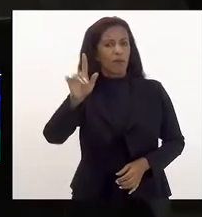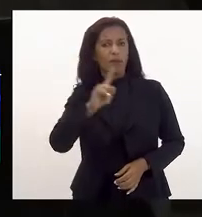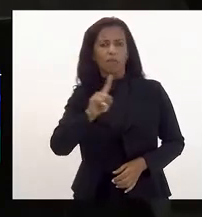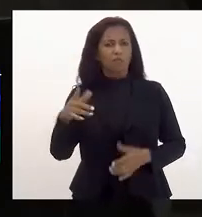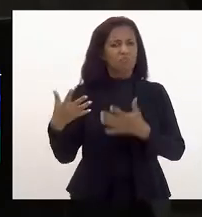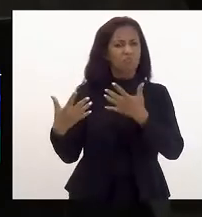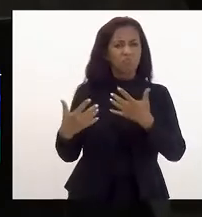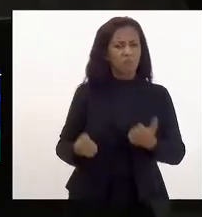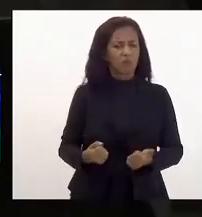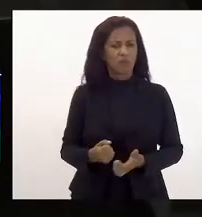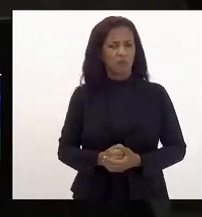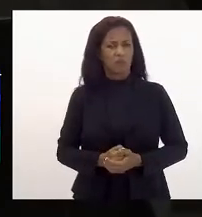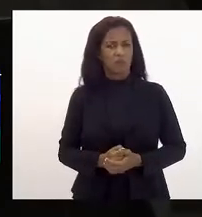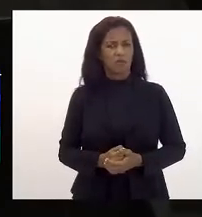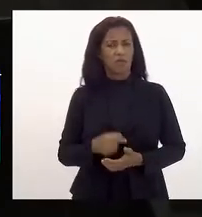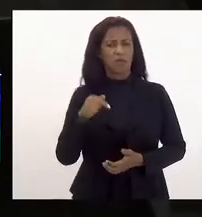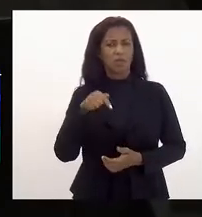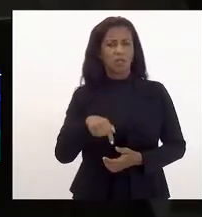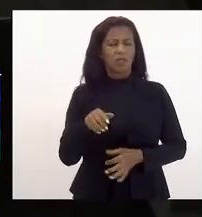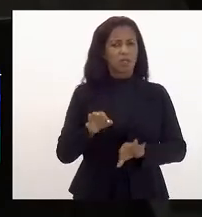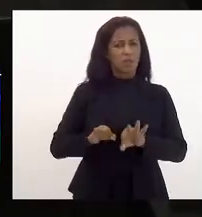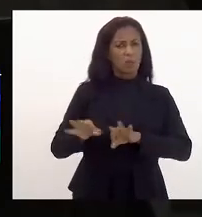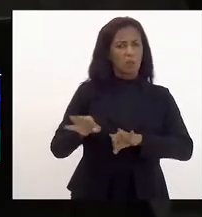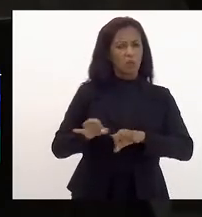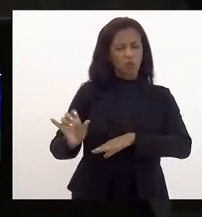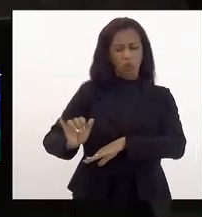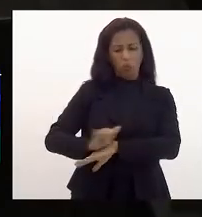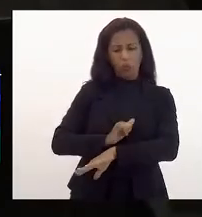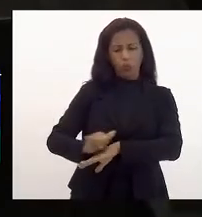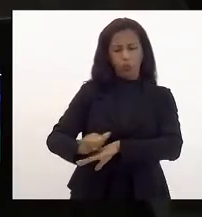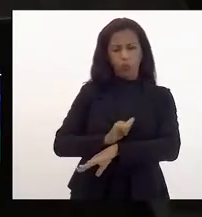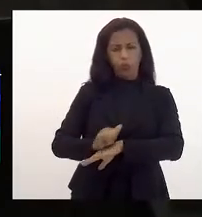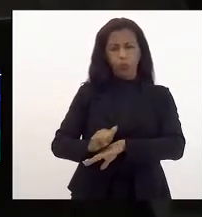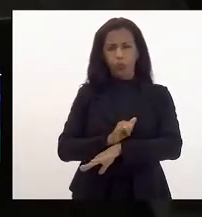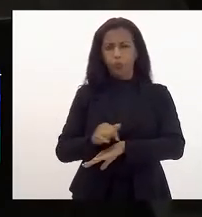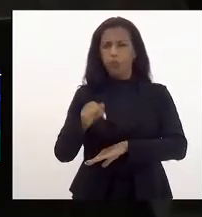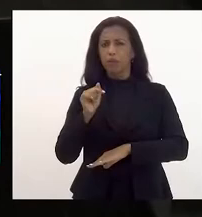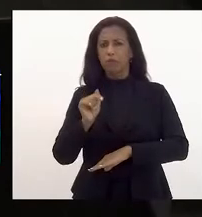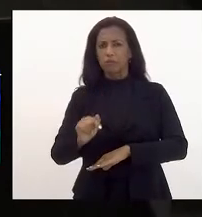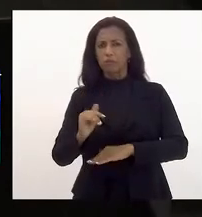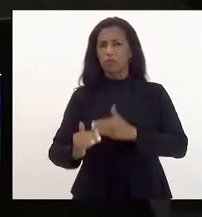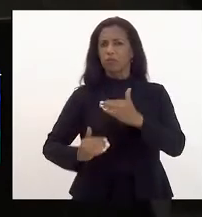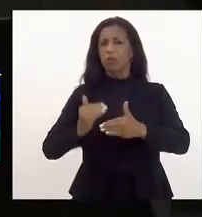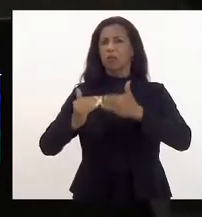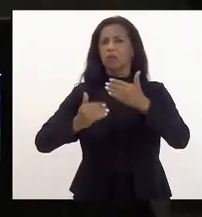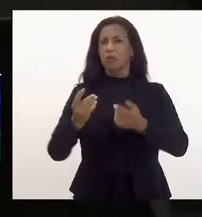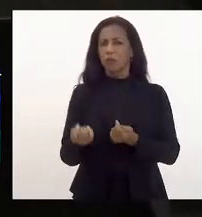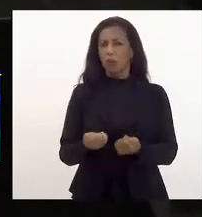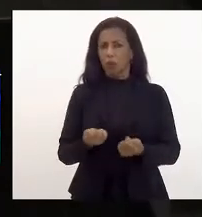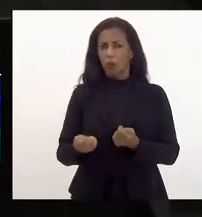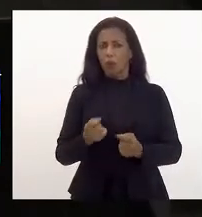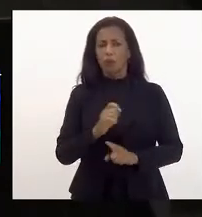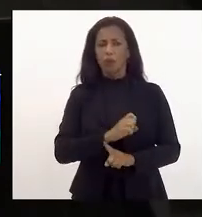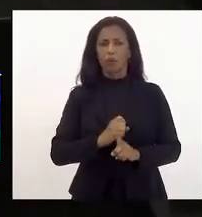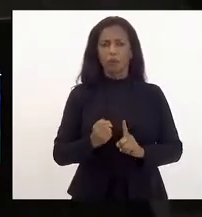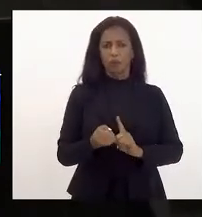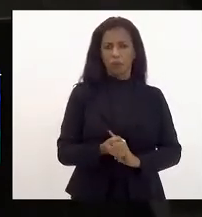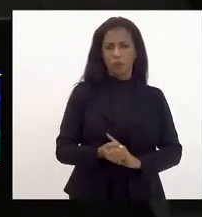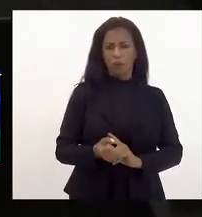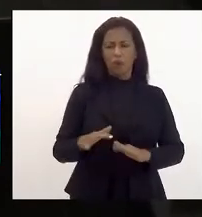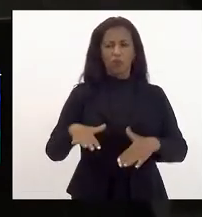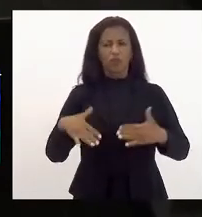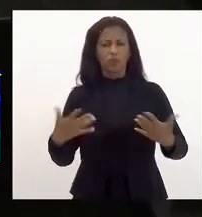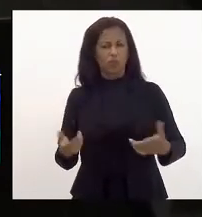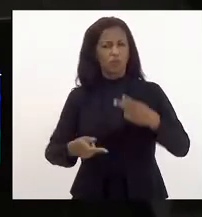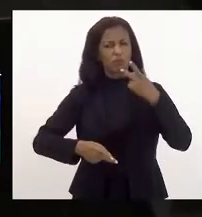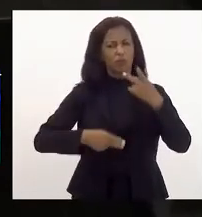possível que este projeto estratégico que este plano estratégico de desenvolvimento econômico e social de que tanto tenho